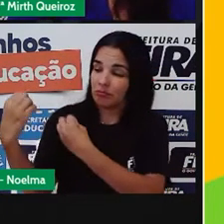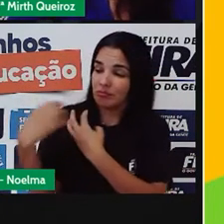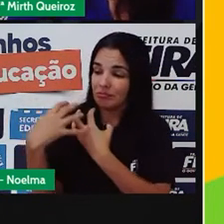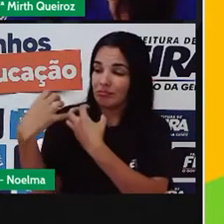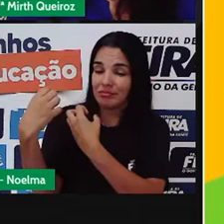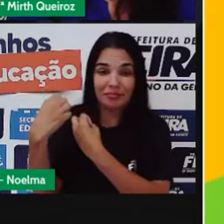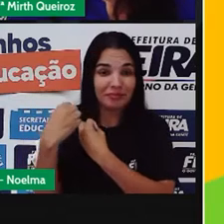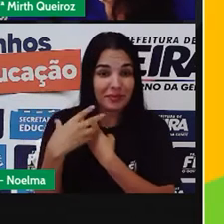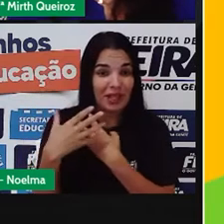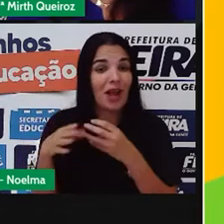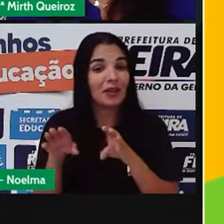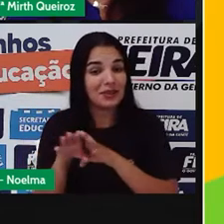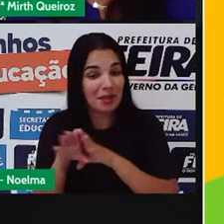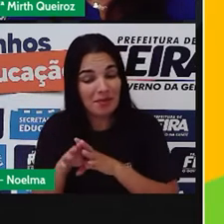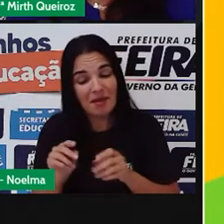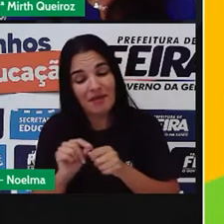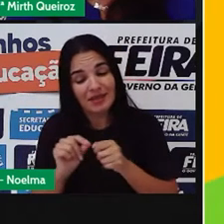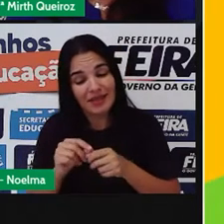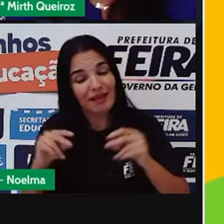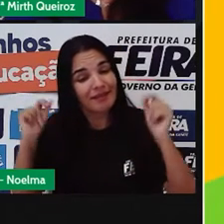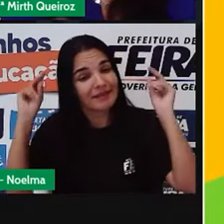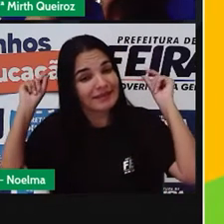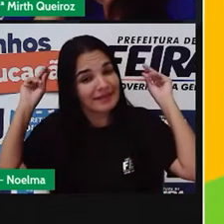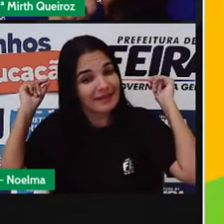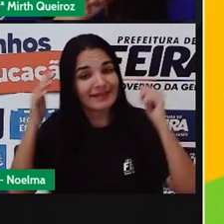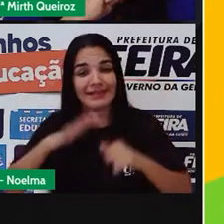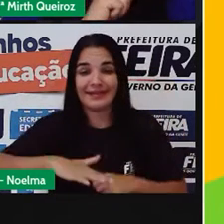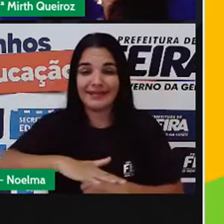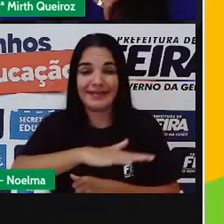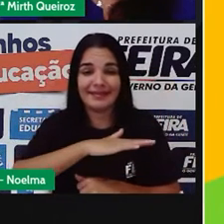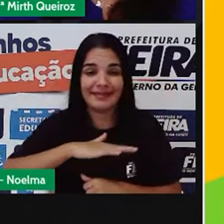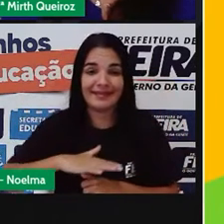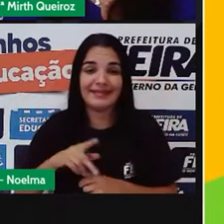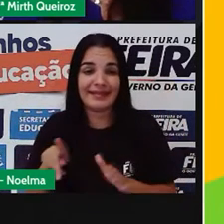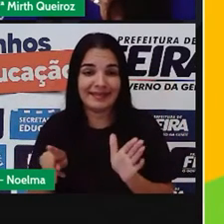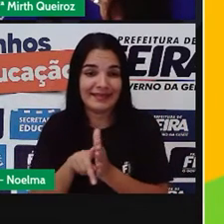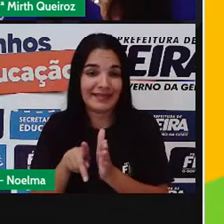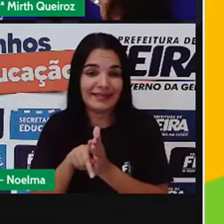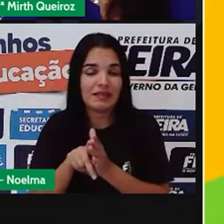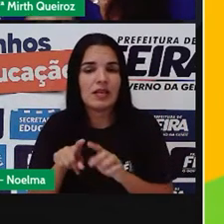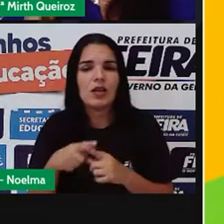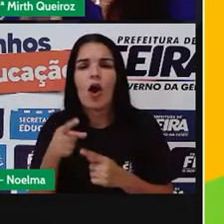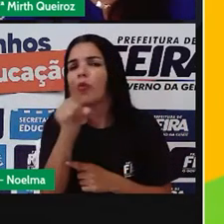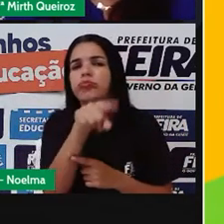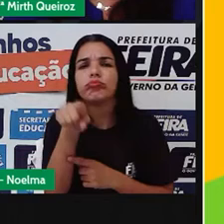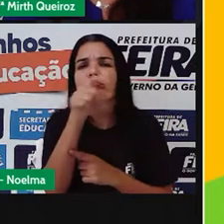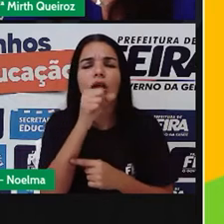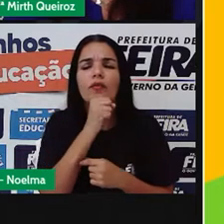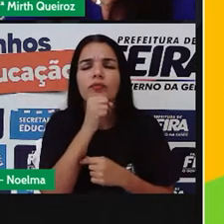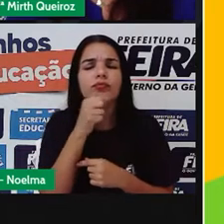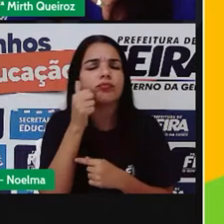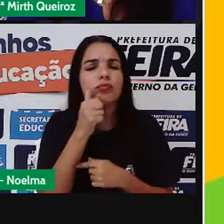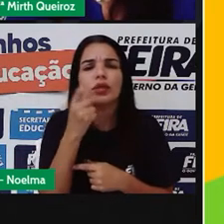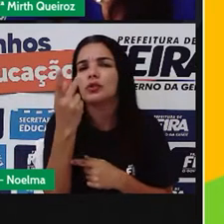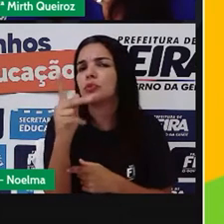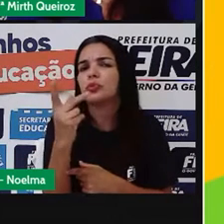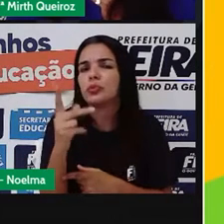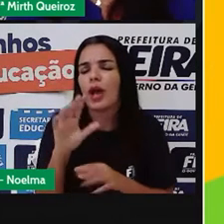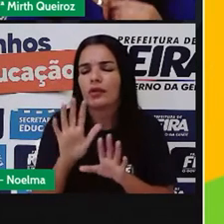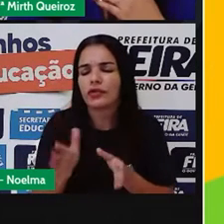e que ela realizava na infância dela. E qual a brincadeira que as avós aí, ou os avôs de vocês,